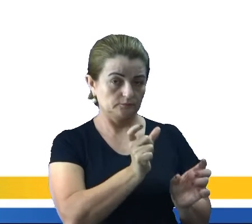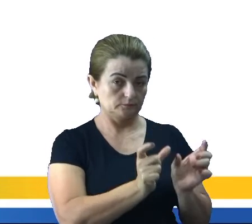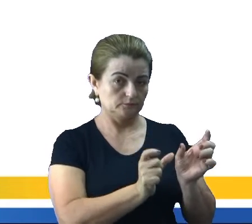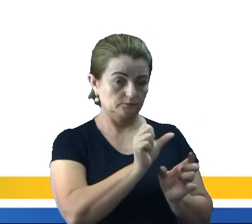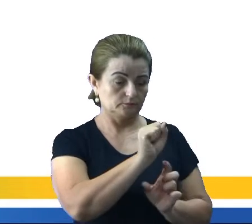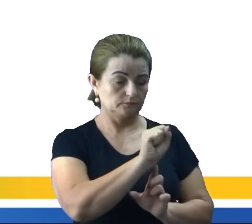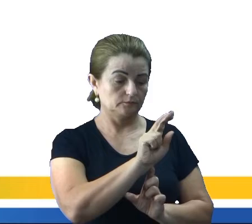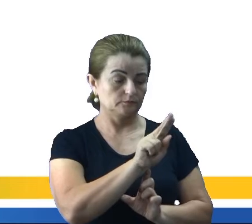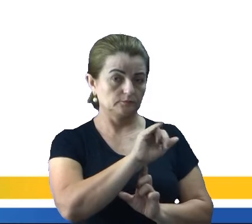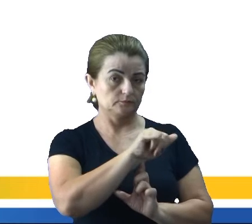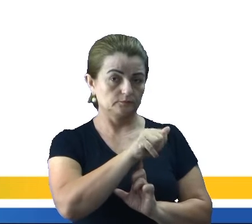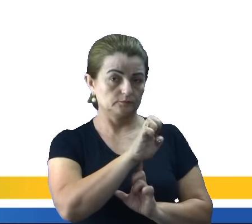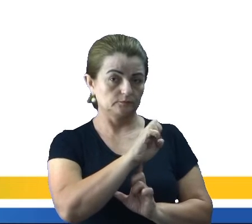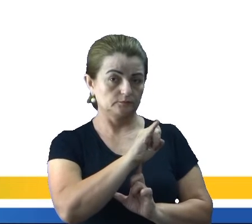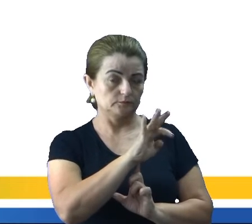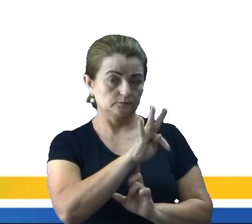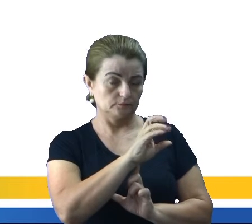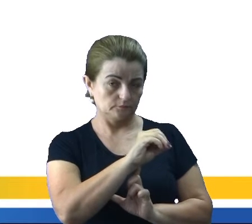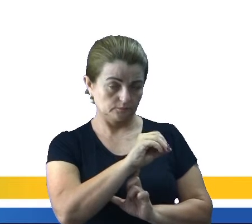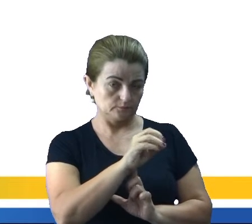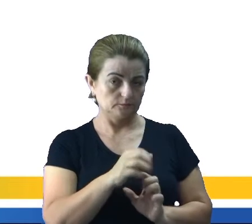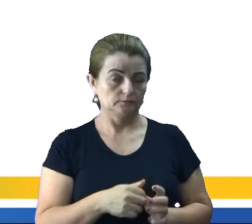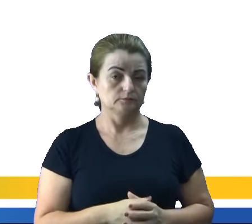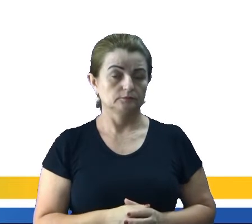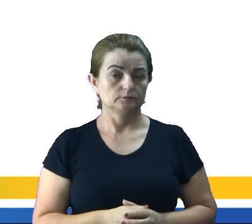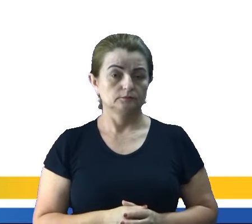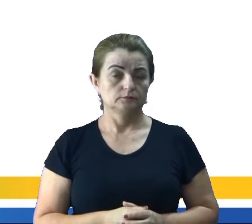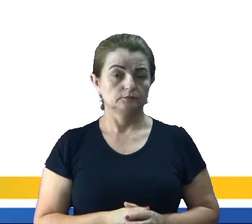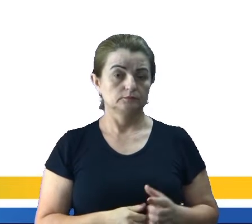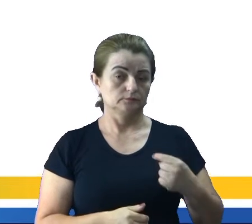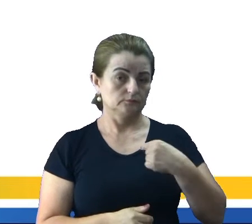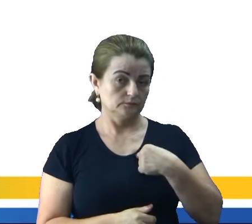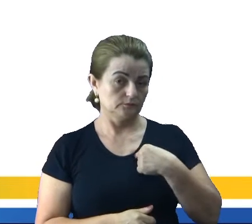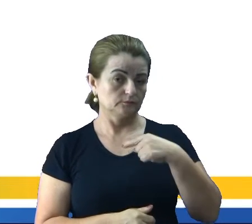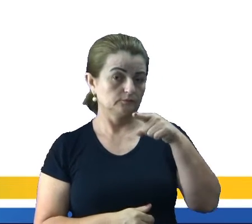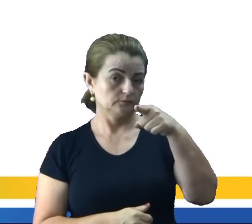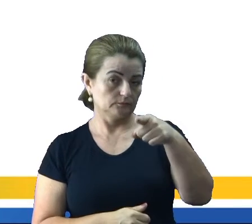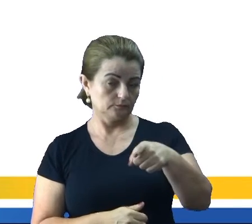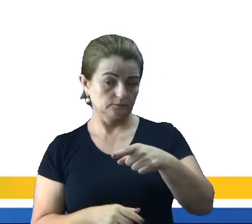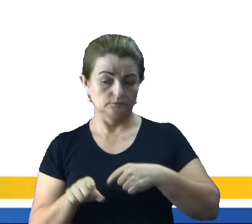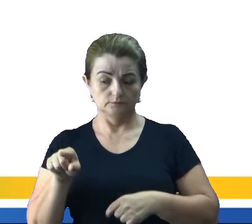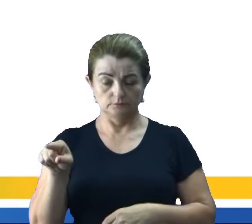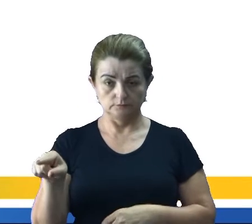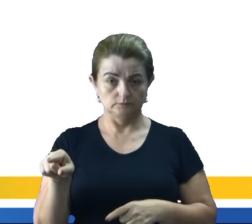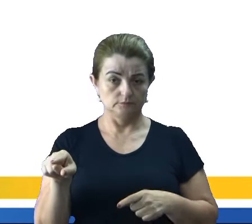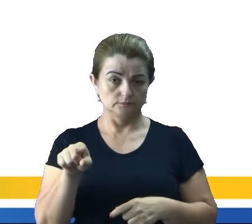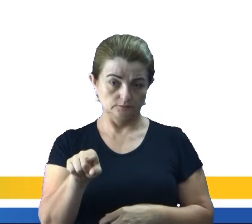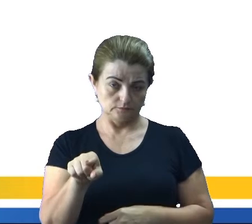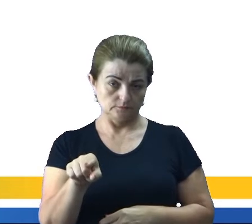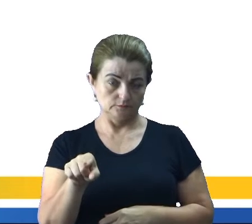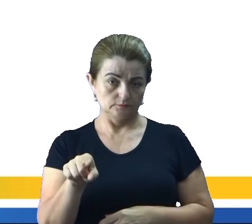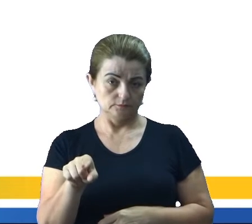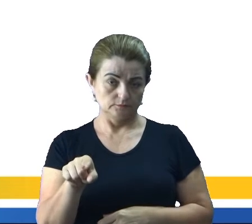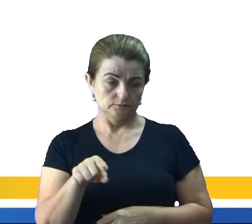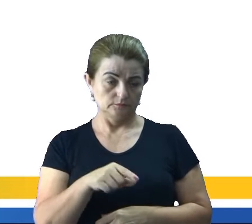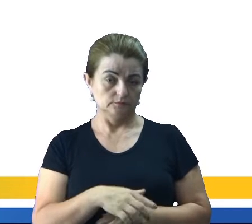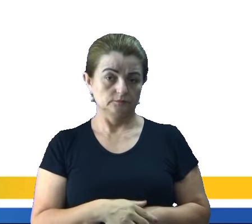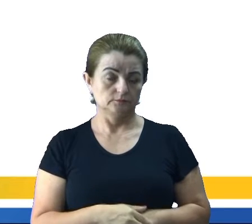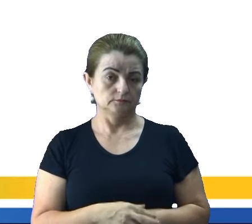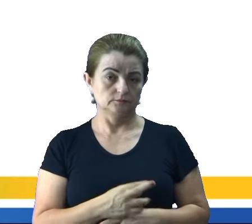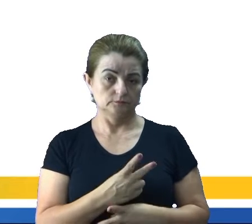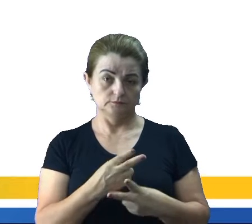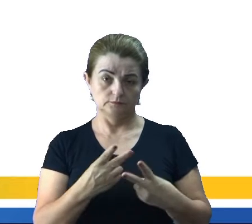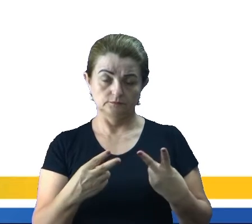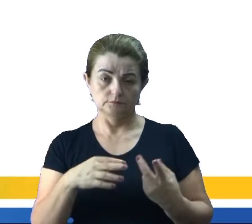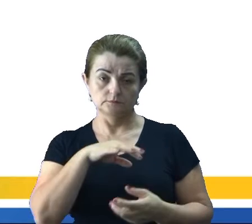Os sujeitos Que eu acabei de falar Para vocês Eu Você Ele Ela It Para coisas